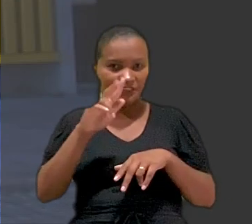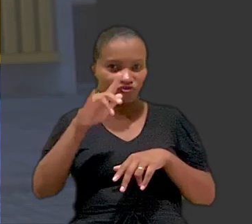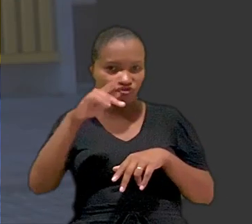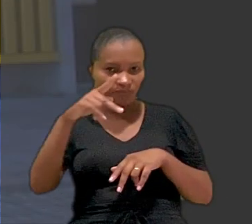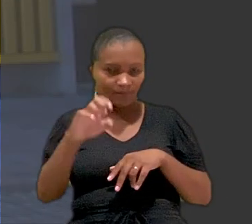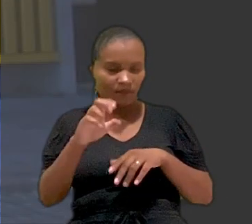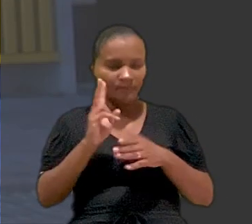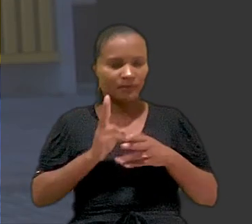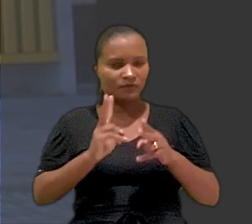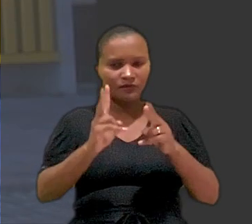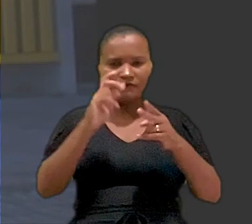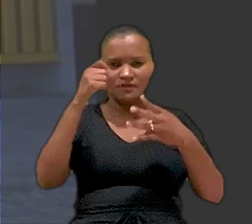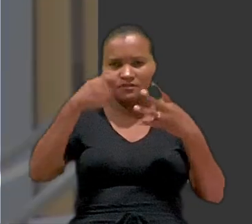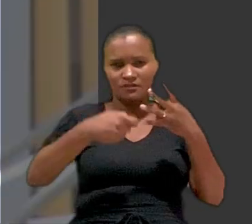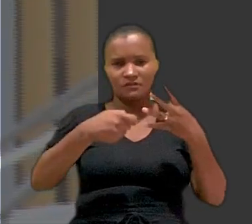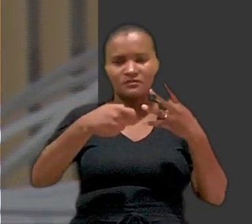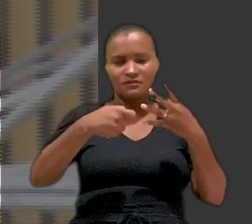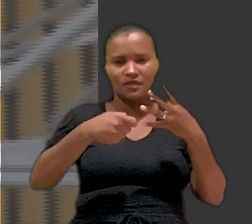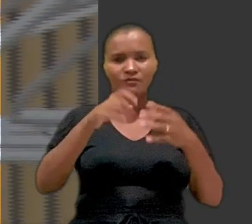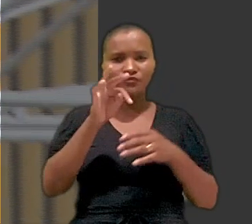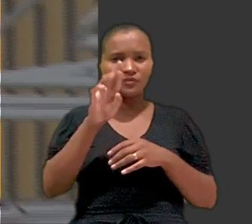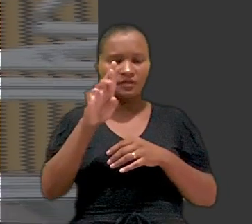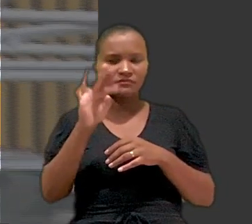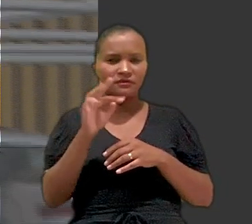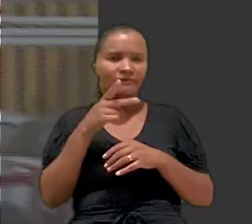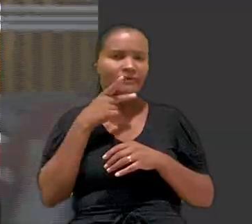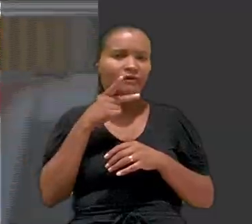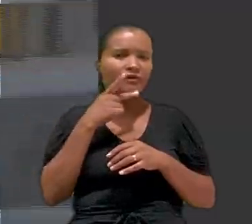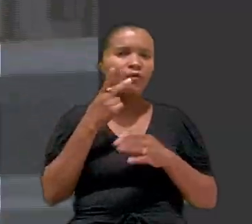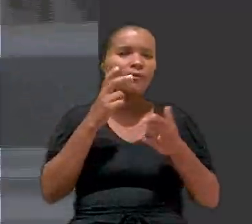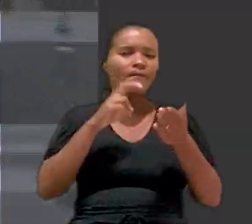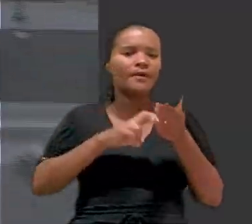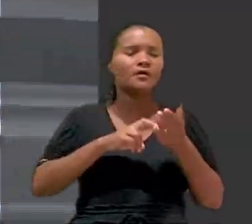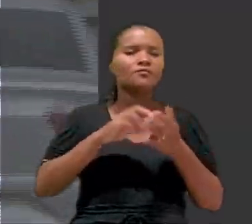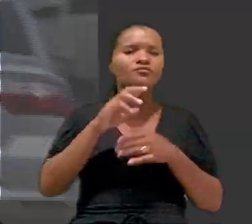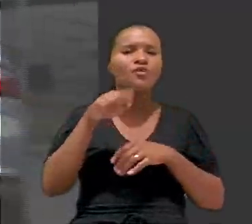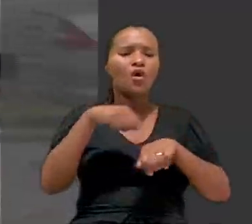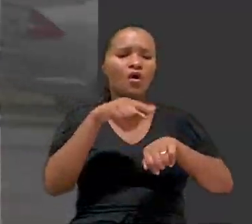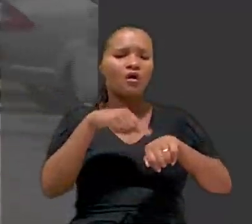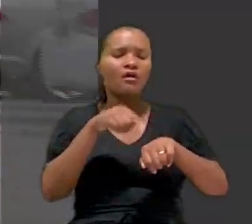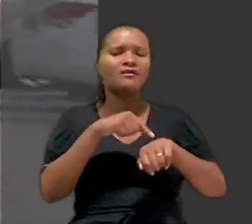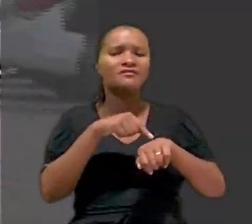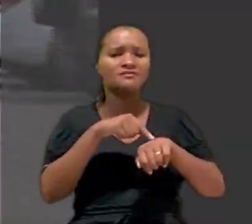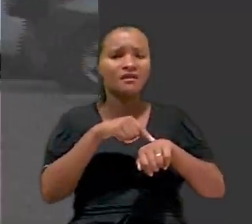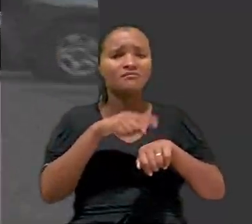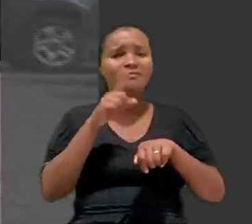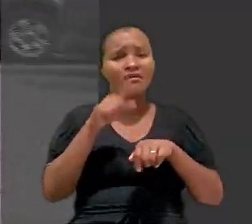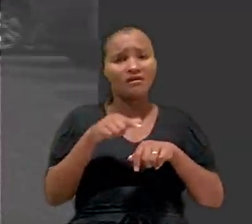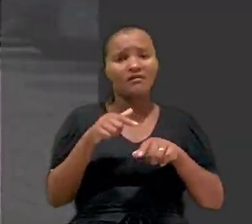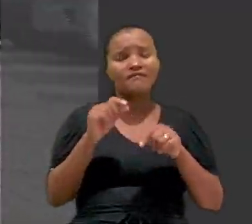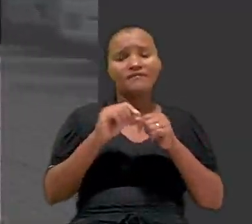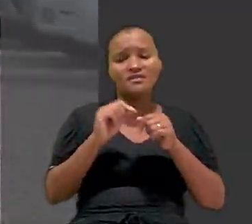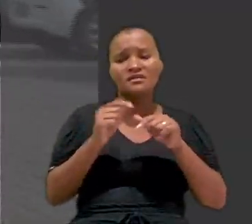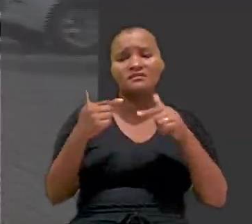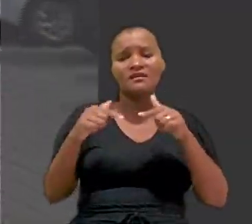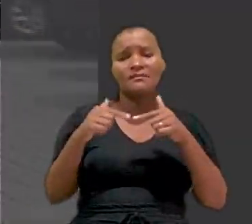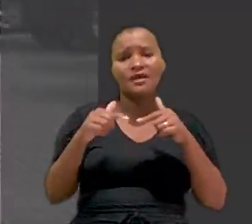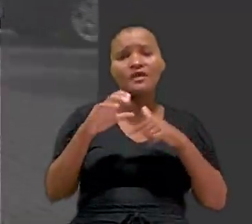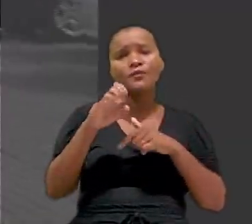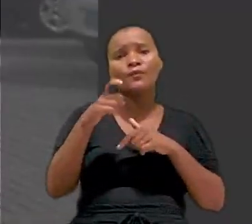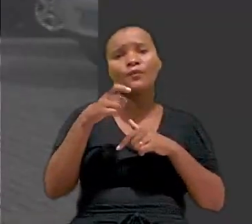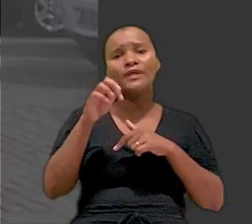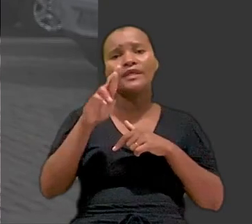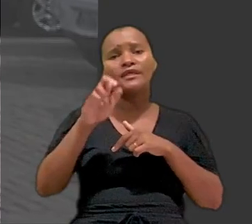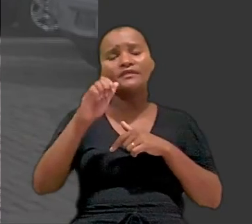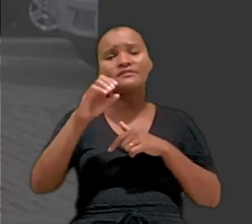Sergipe manteve a sentença. Conforme o TRT, o banco de horas se caracteriza pela habitualidade da prestação